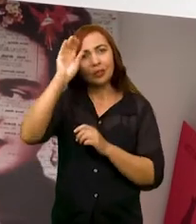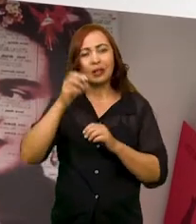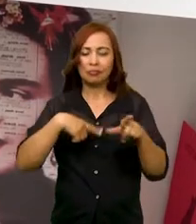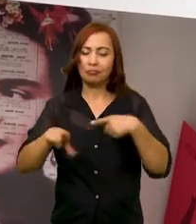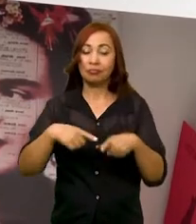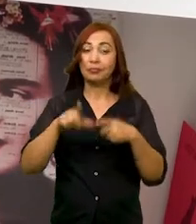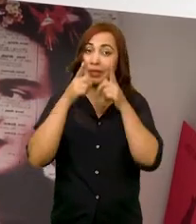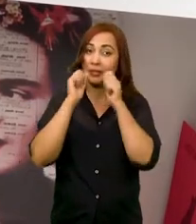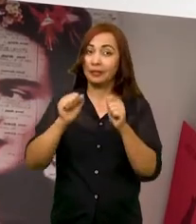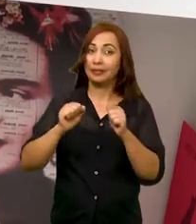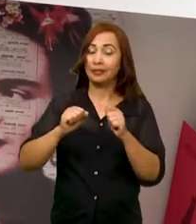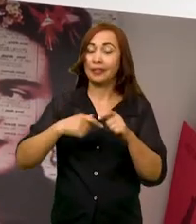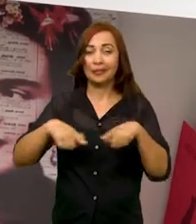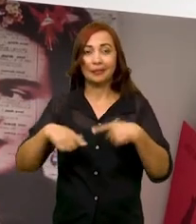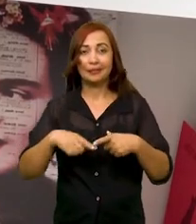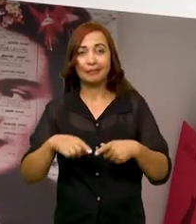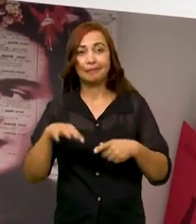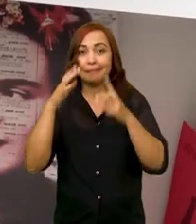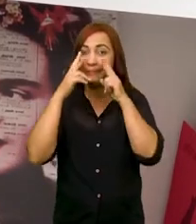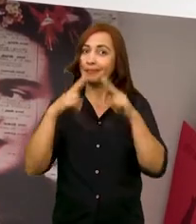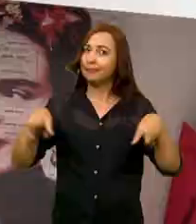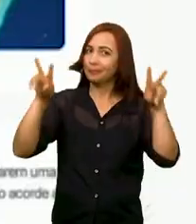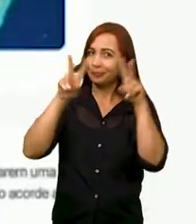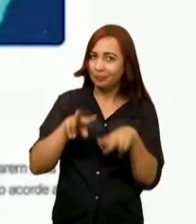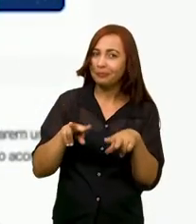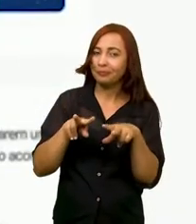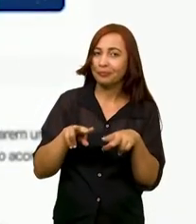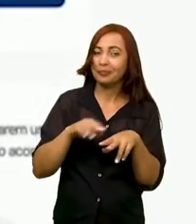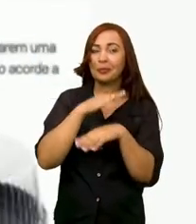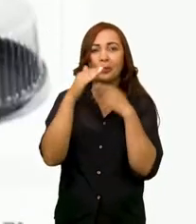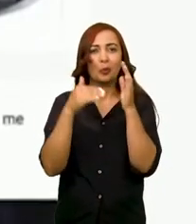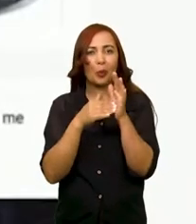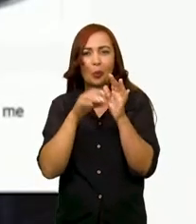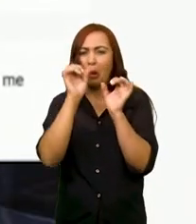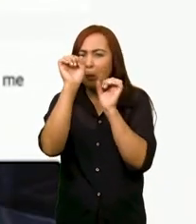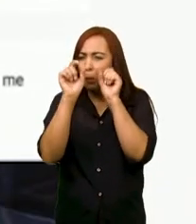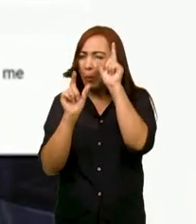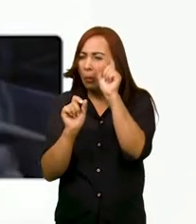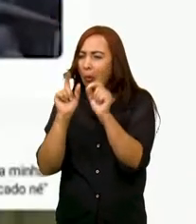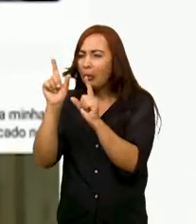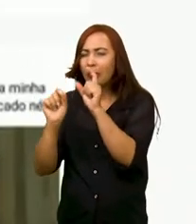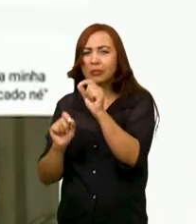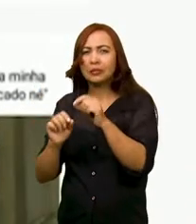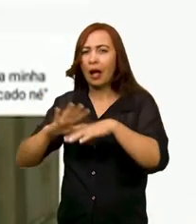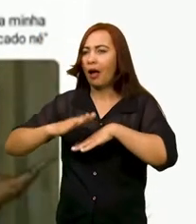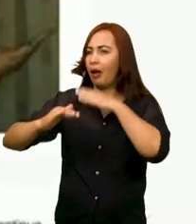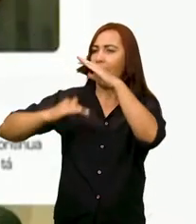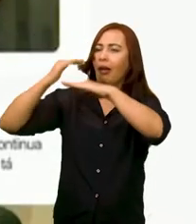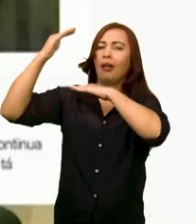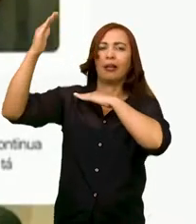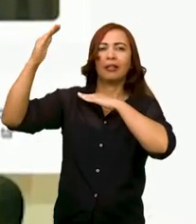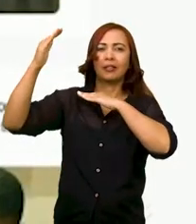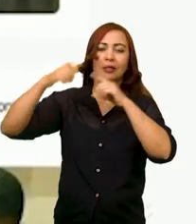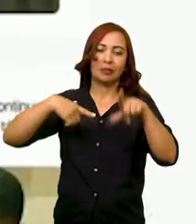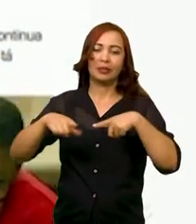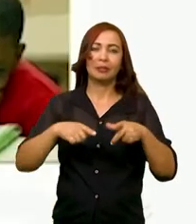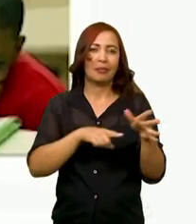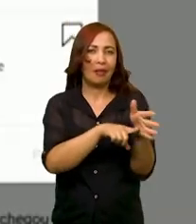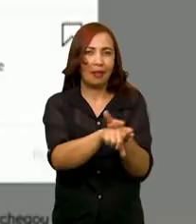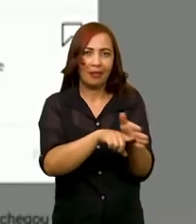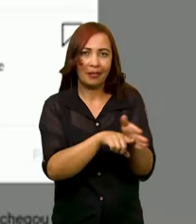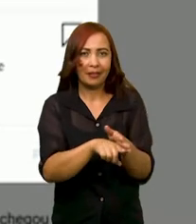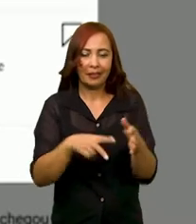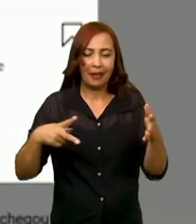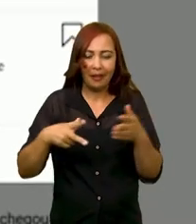seja no trabalho com a língua, seja no trabalho com aspectos visuais. Todos esses elementos só engrandecem os trabalhos, as